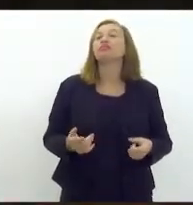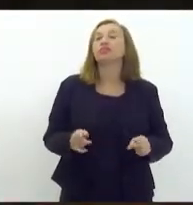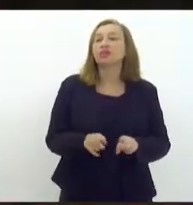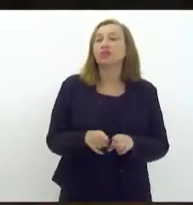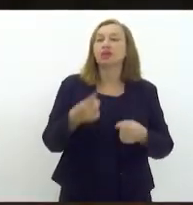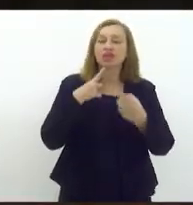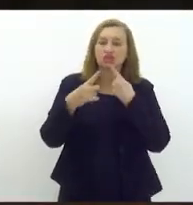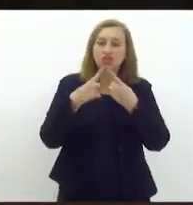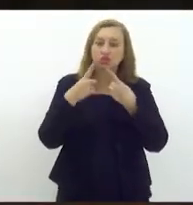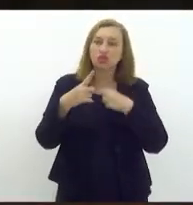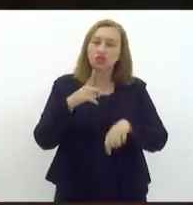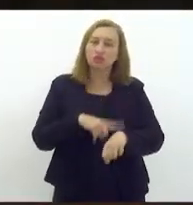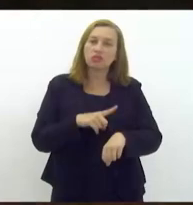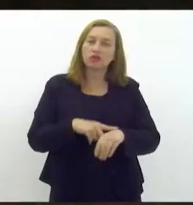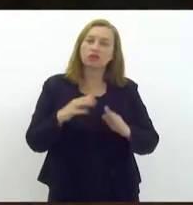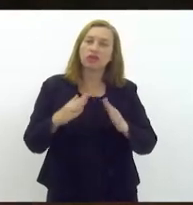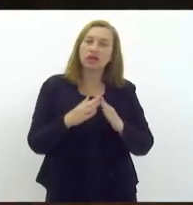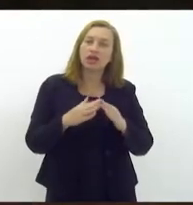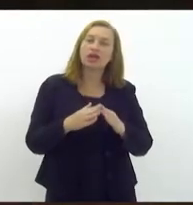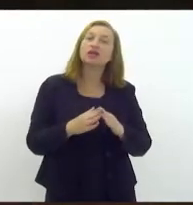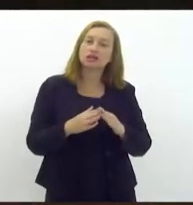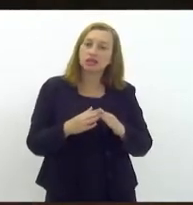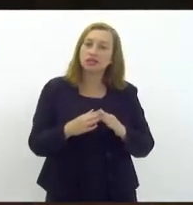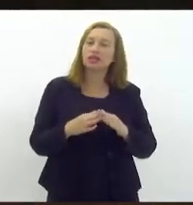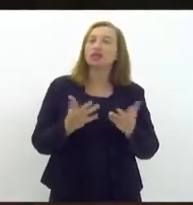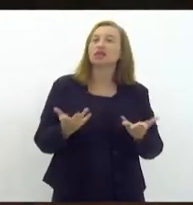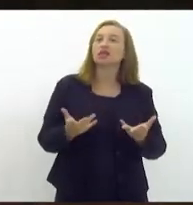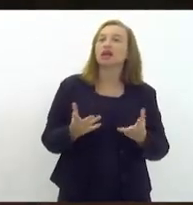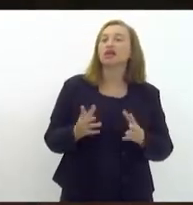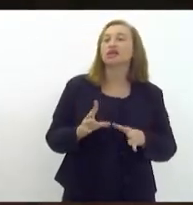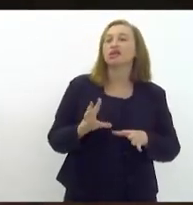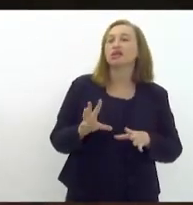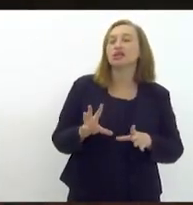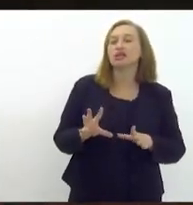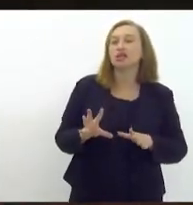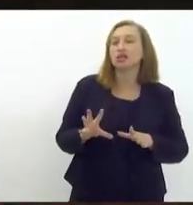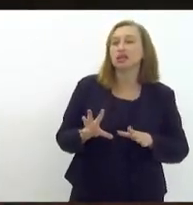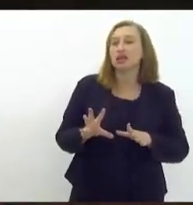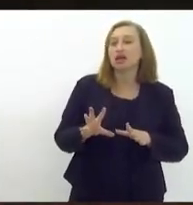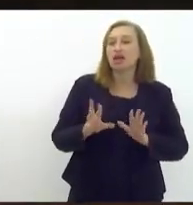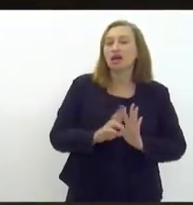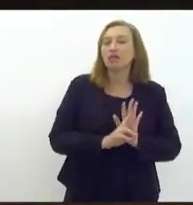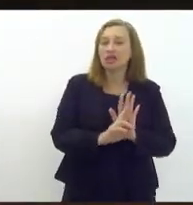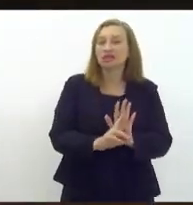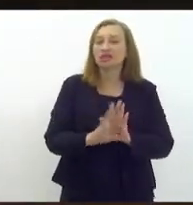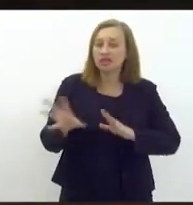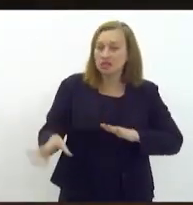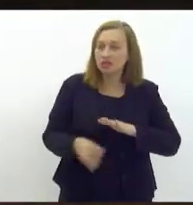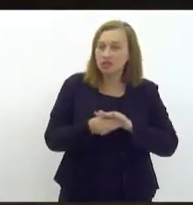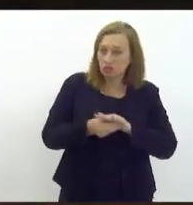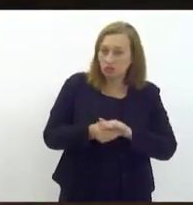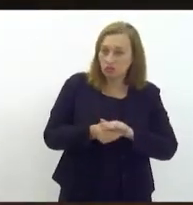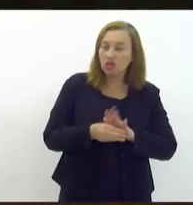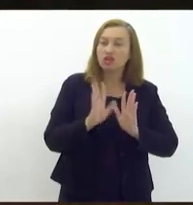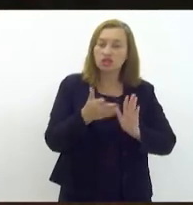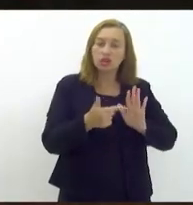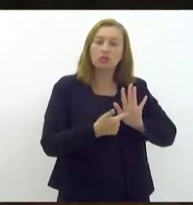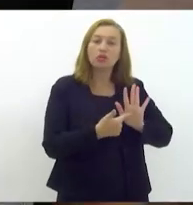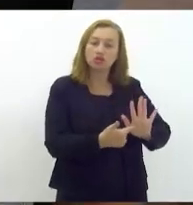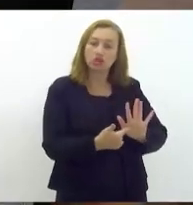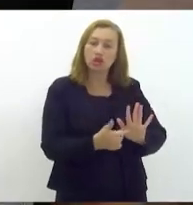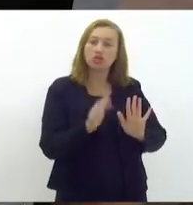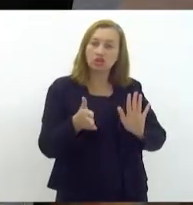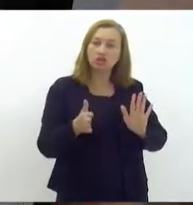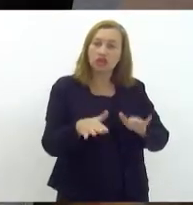que está sendo discutido nesse momento da Casa das emendas impositivas. Há uma perspectiva de se respeitar o que já está disposto no ordenamento